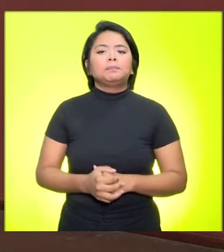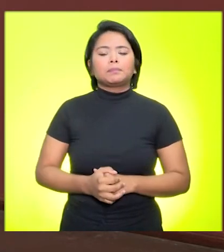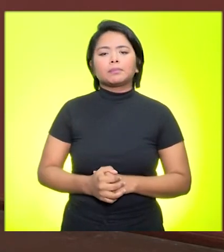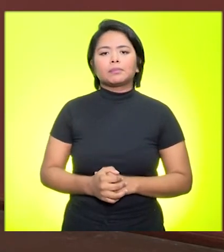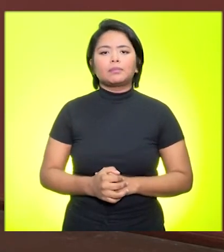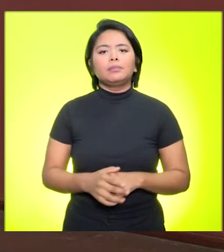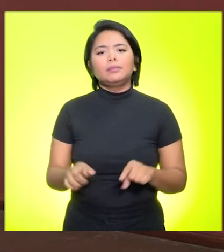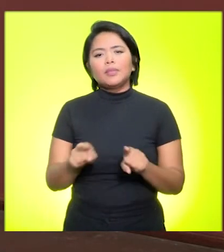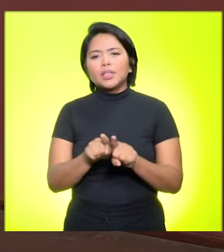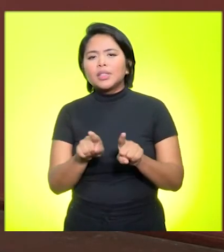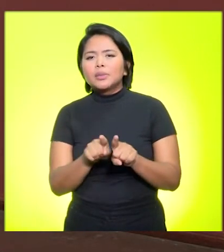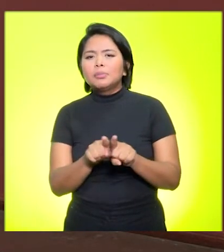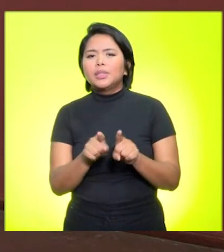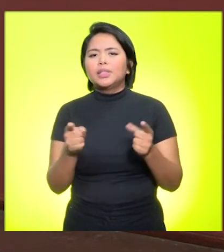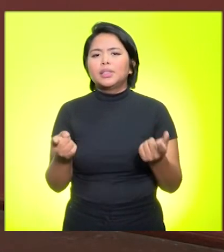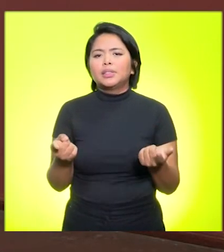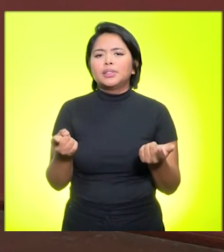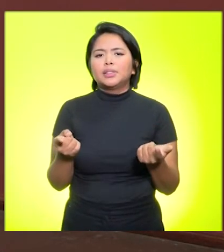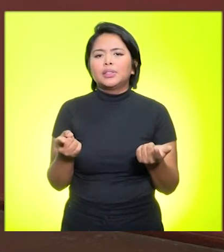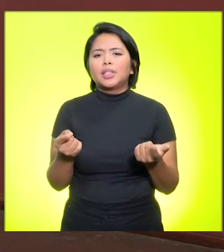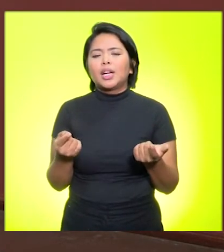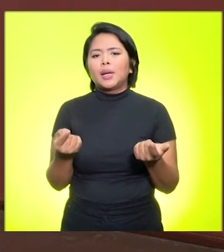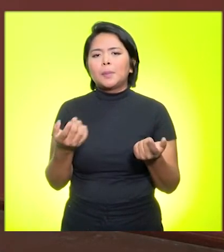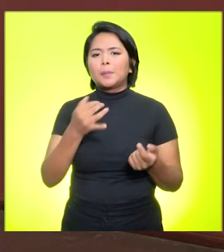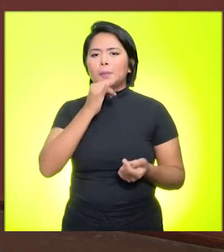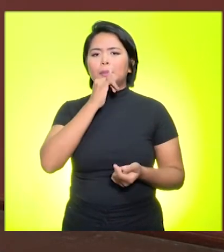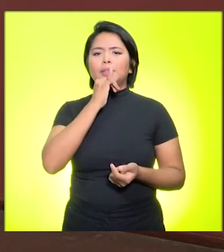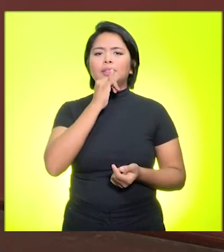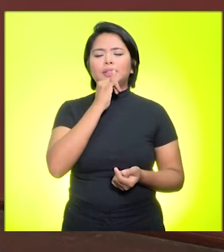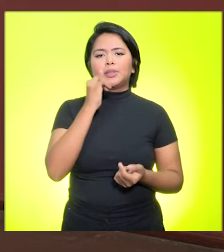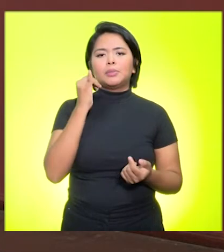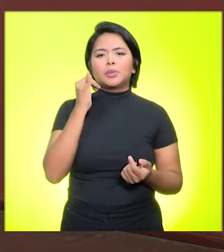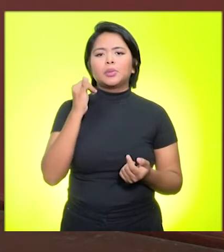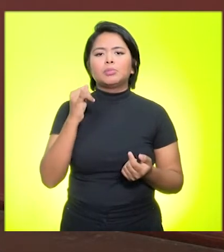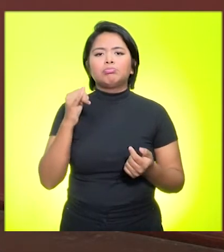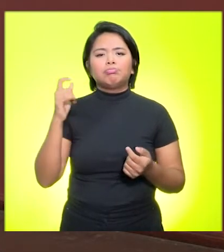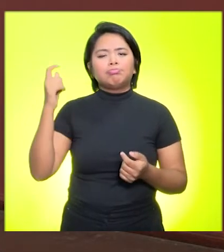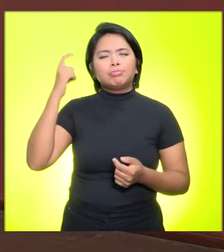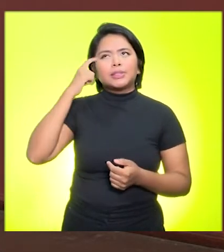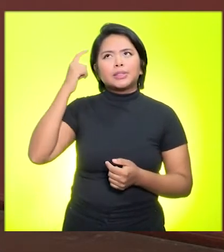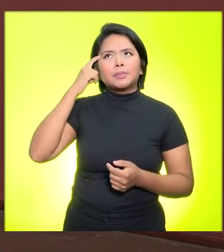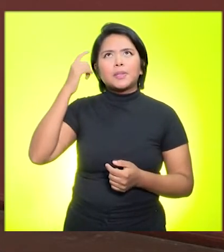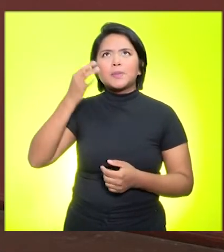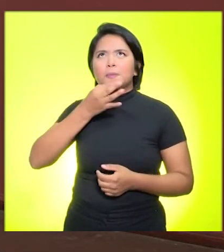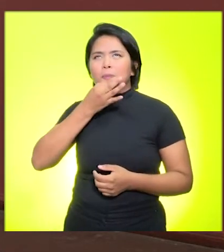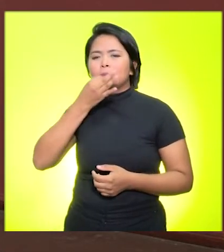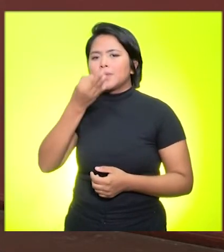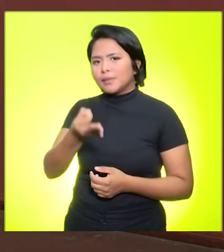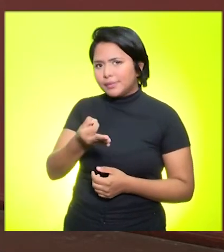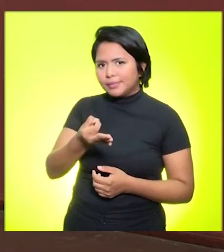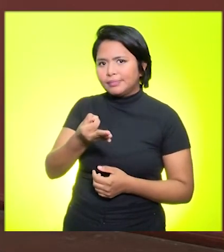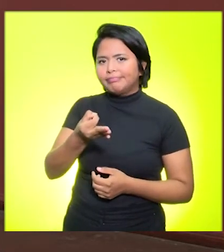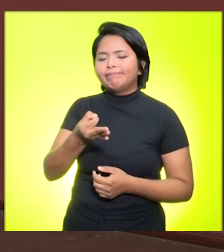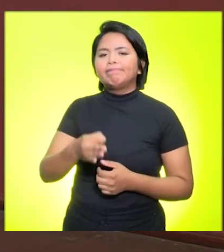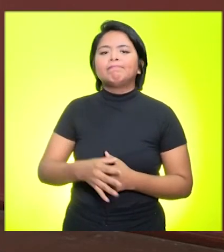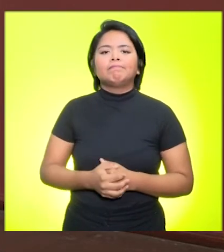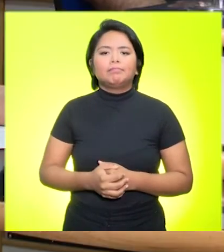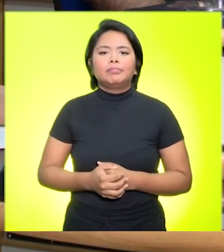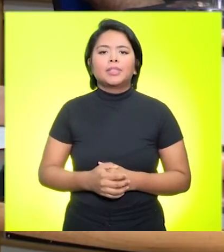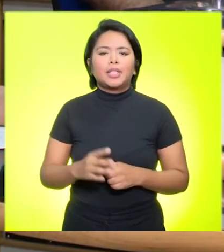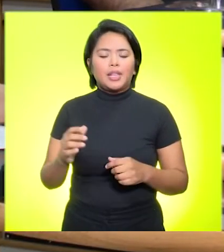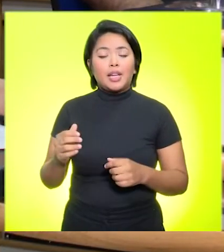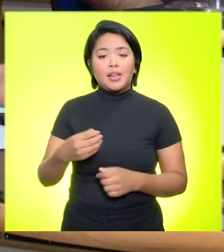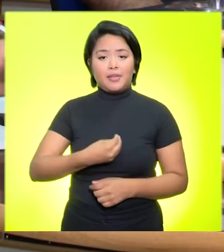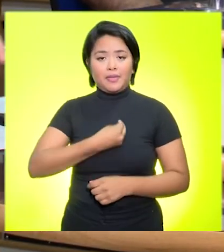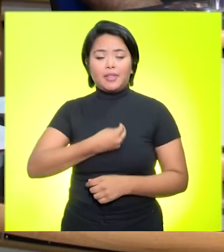fazendo com que os recursos sejam rentabilizados para um pensamento mais crítico, para uma vida melhor.